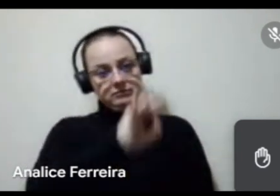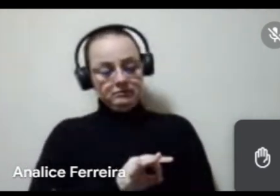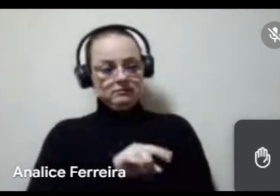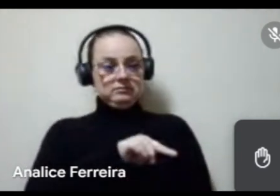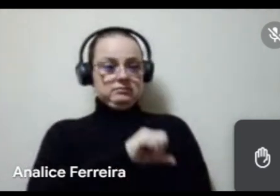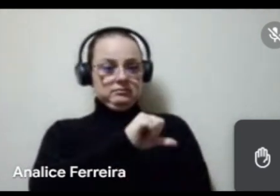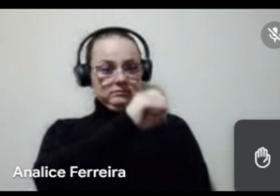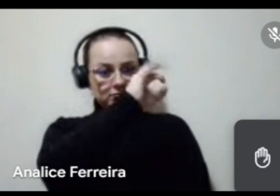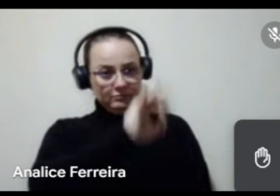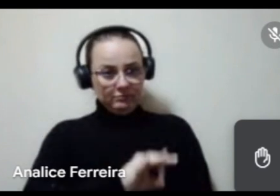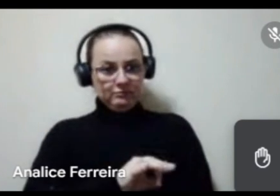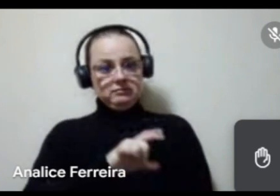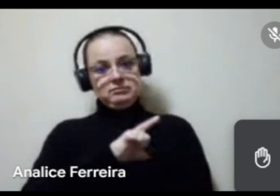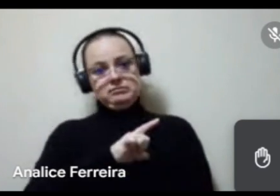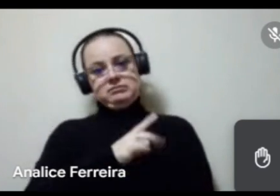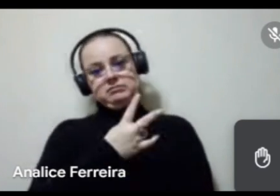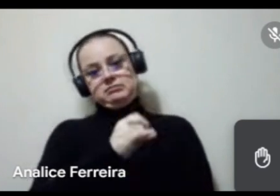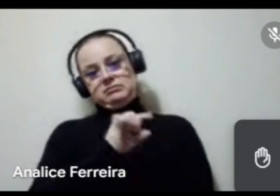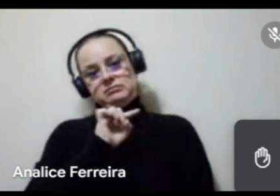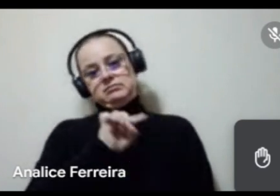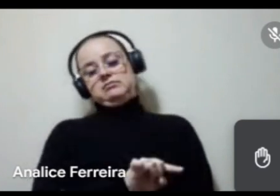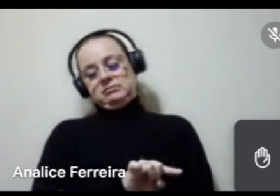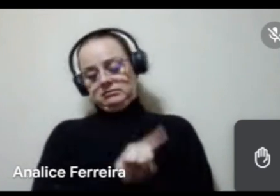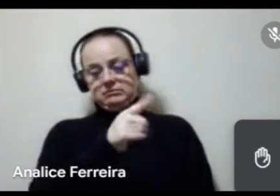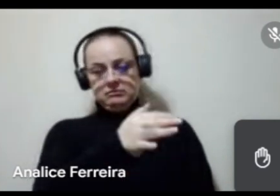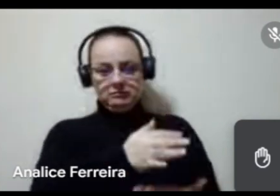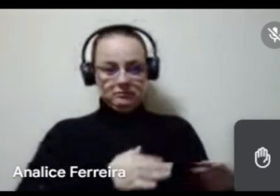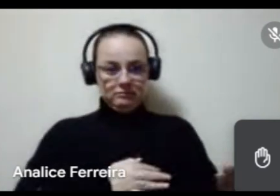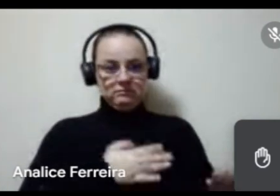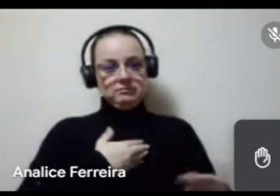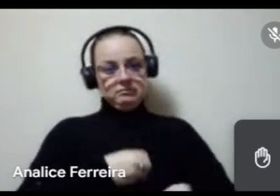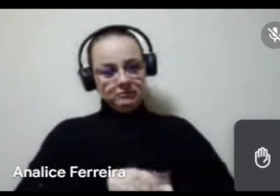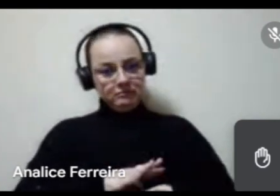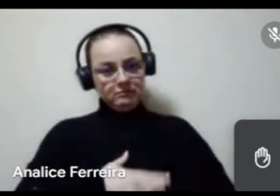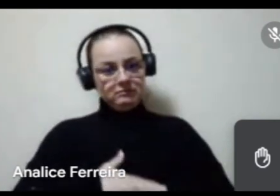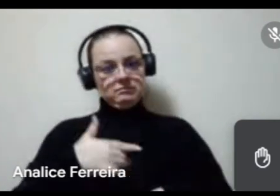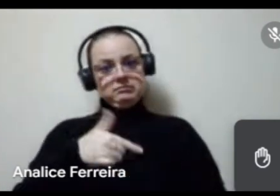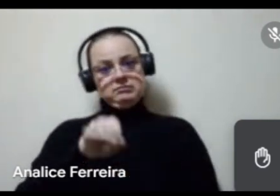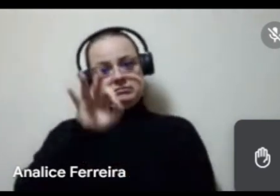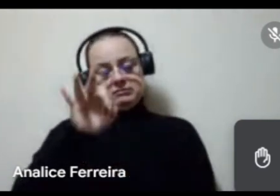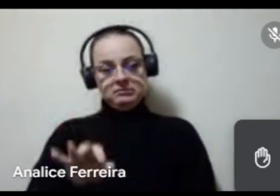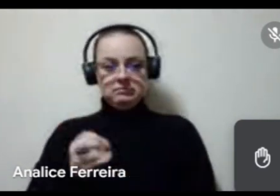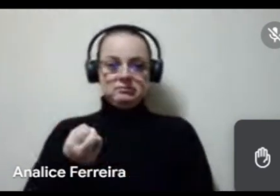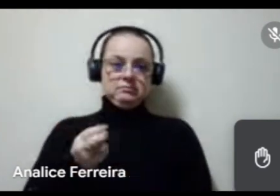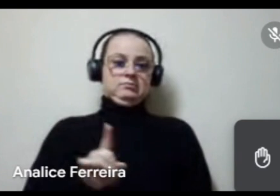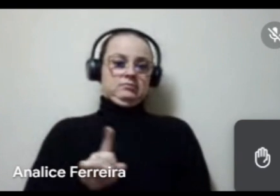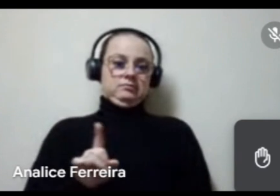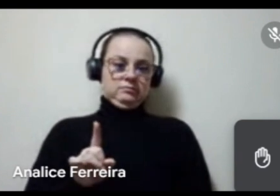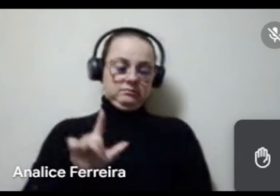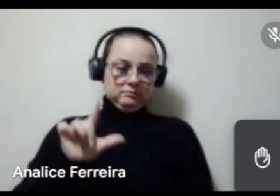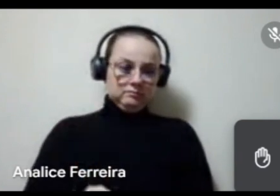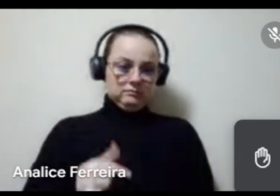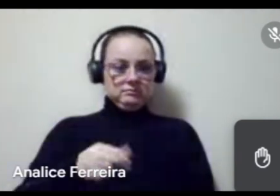90%, que é os 29 mil e tantos, está lá no formulário, sugiro que mais de 70%, ou não menos de 70%,